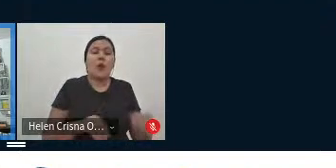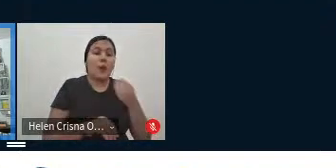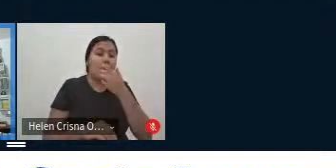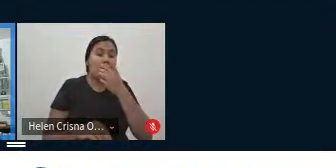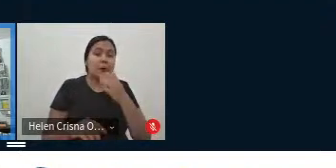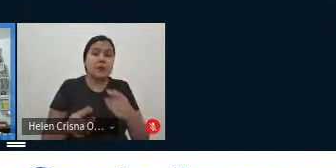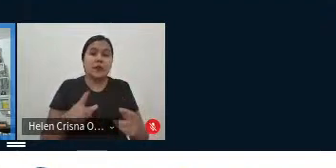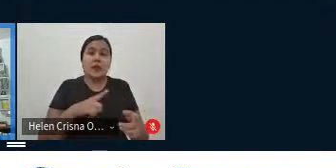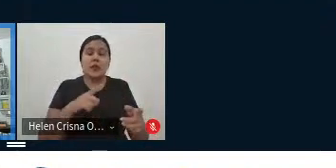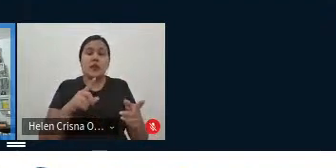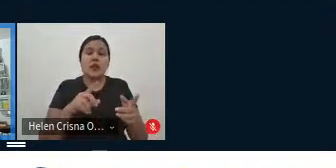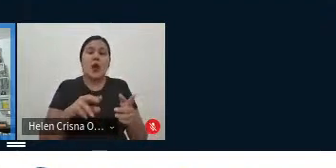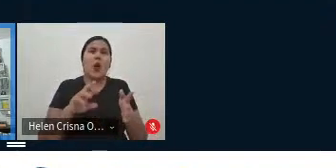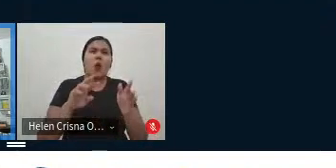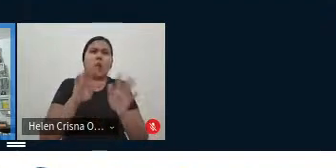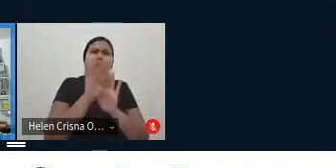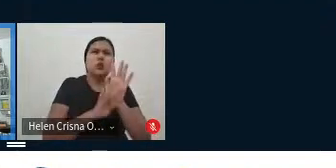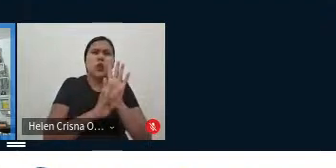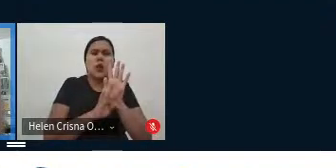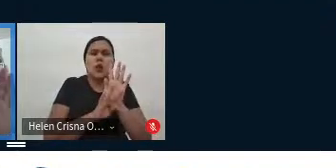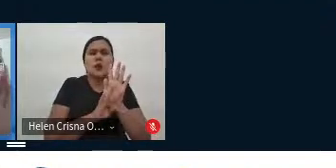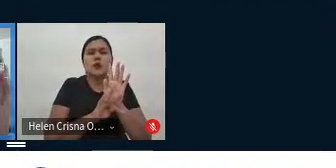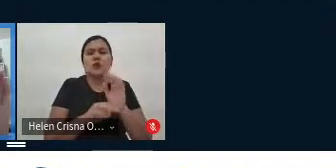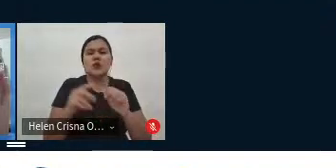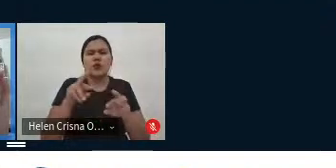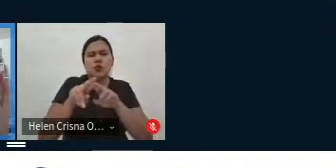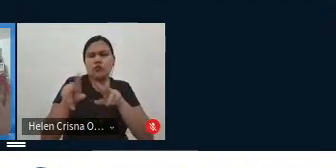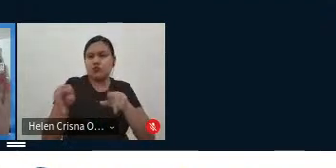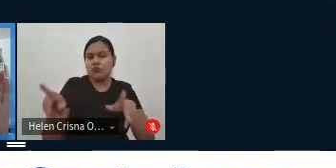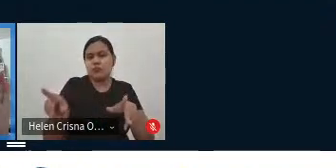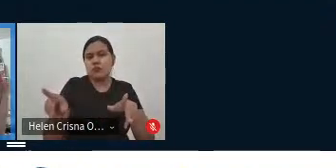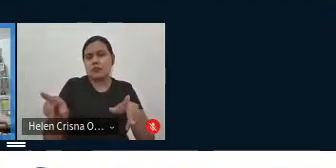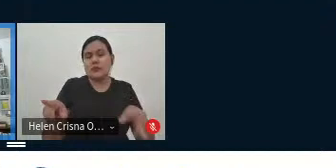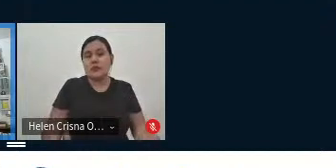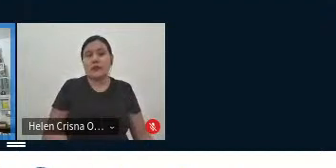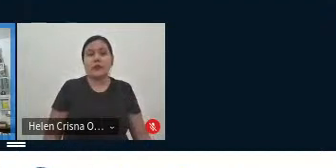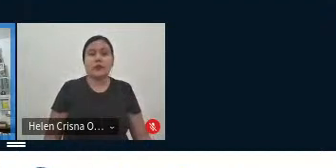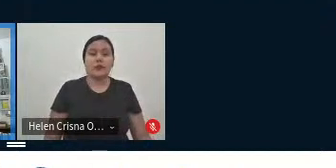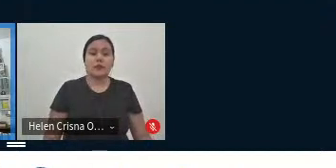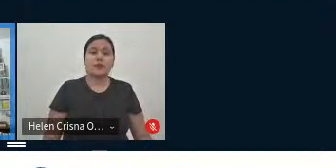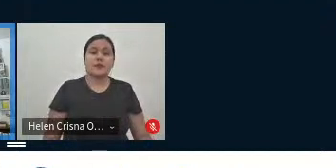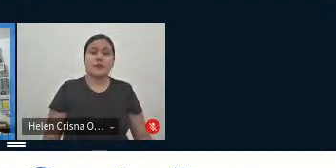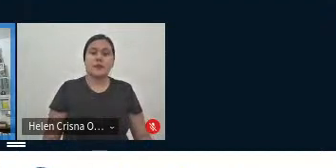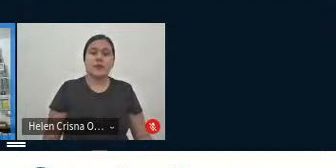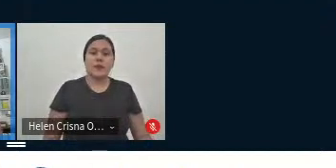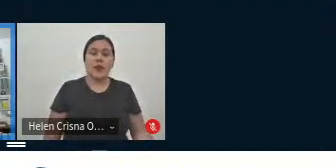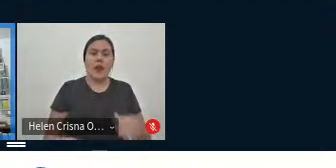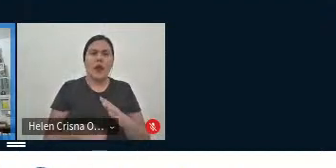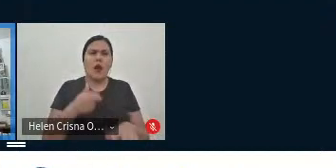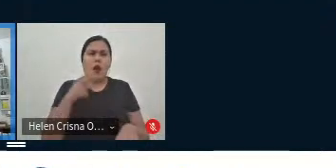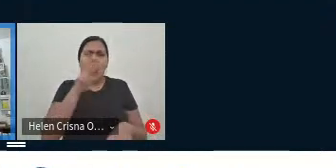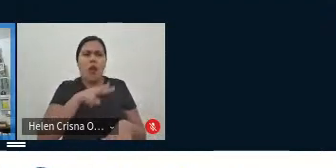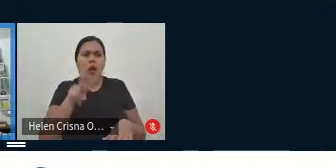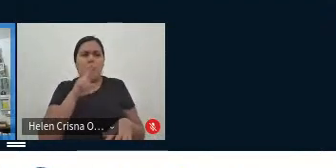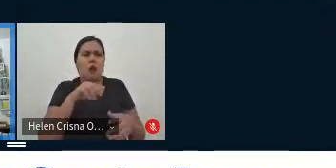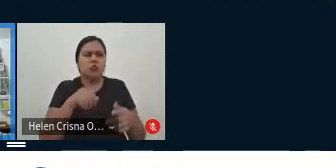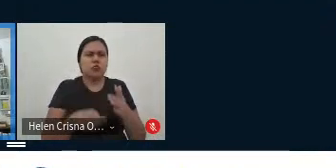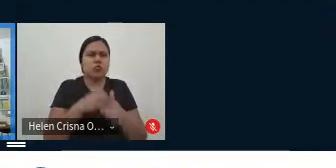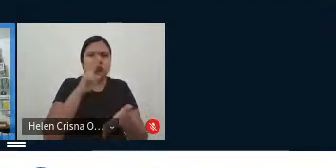são textos totalmente estanques, totalmente diferentes. Assim, à primeira vista, na primeira